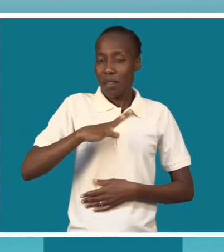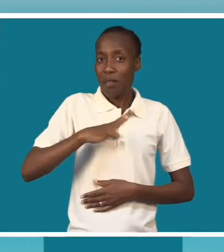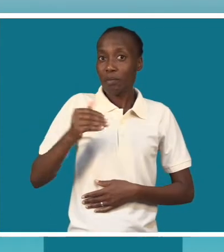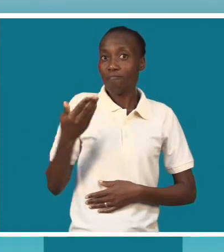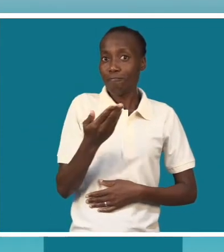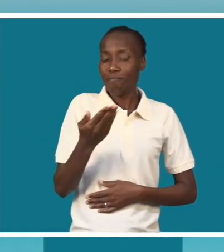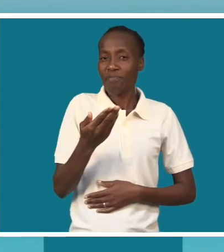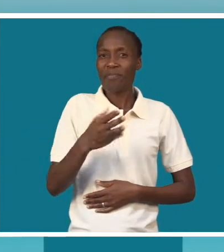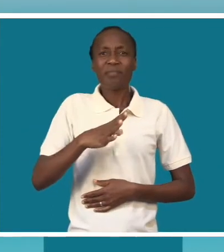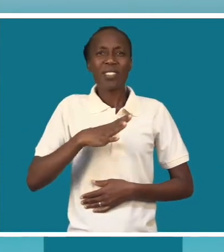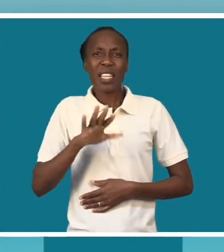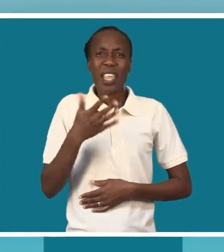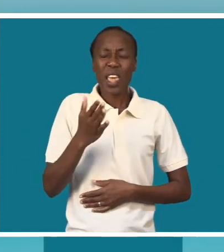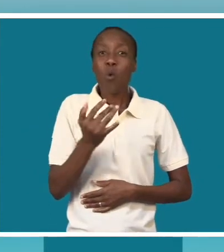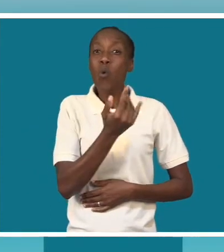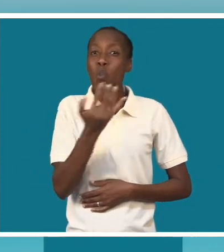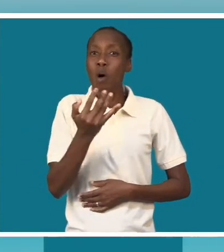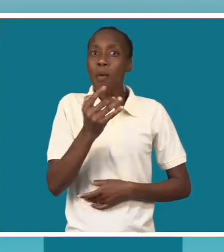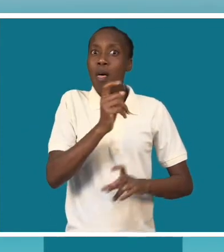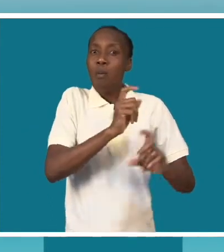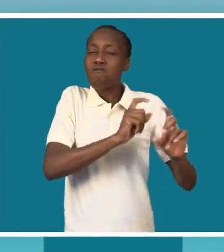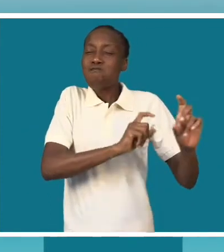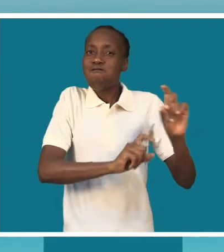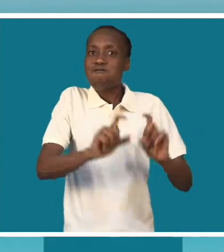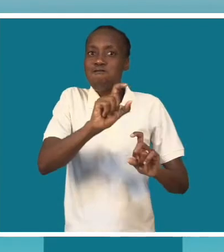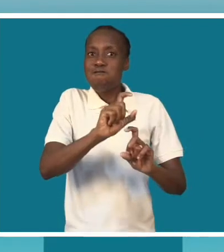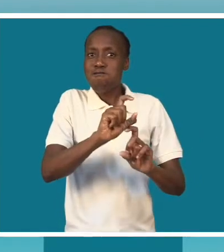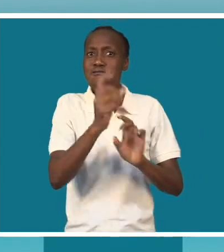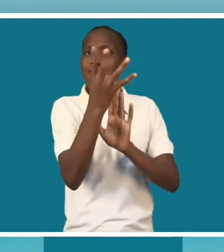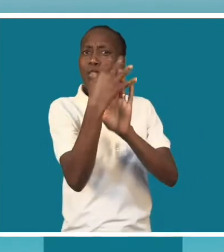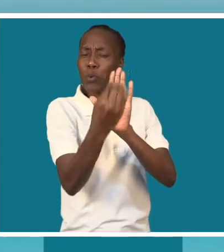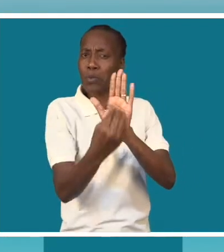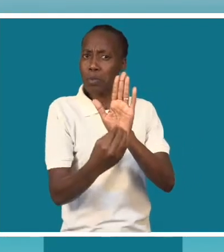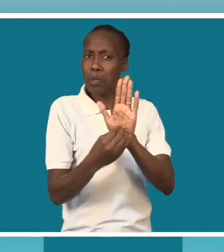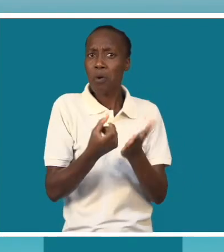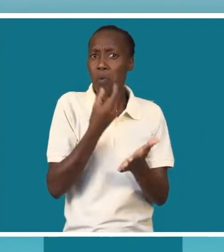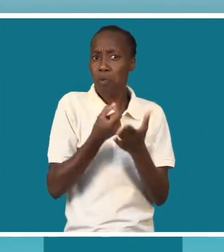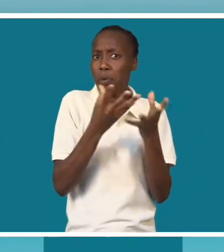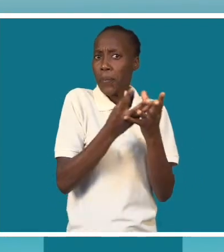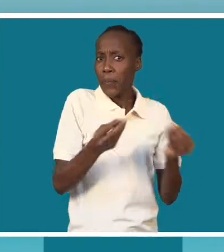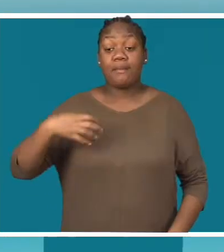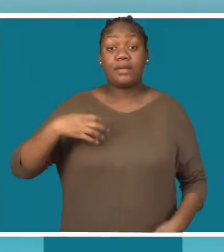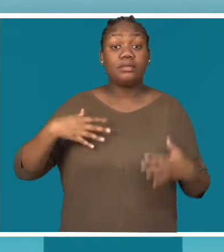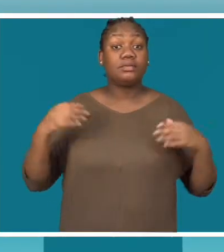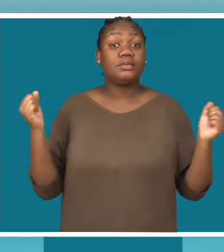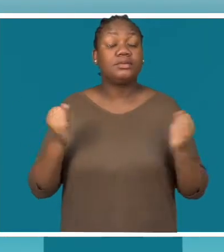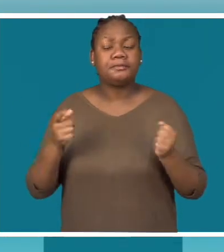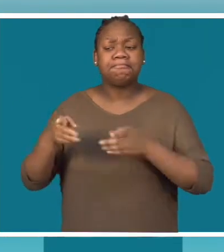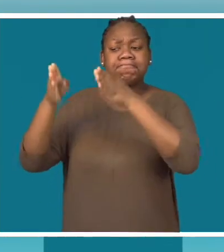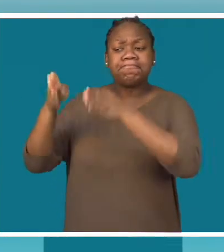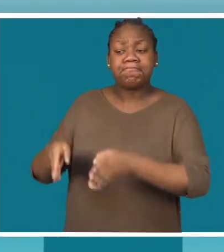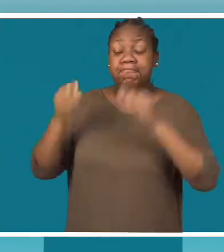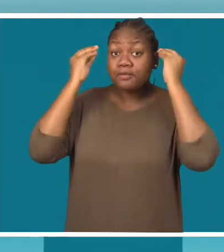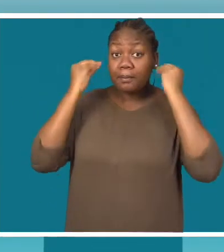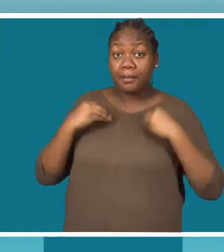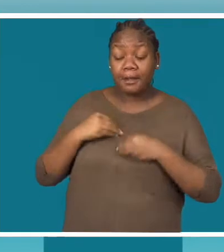atingir níveis elevados de sucesso no tratamento destes pacientes. De acordo com